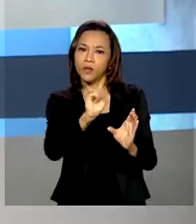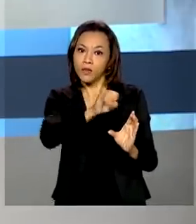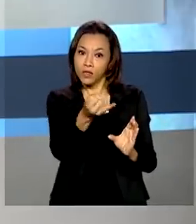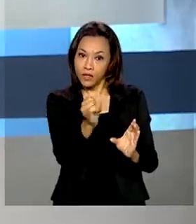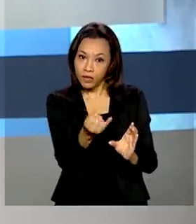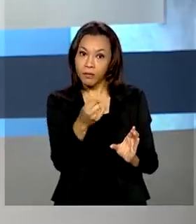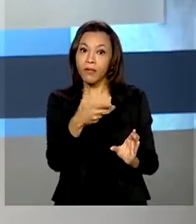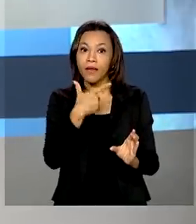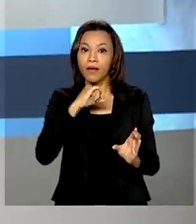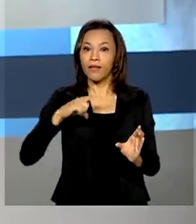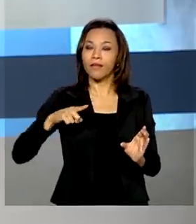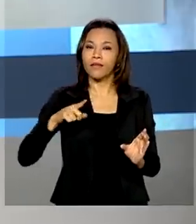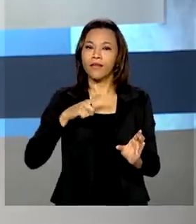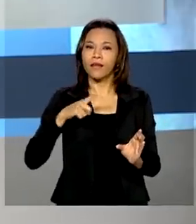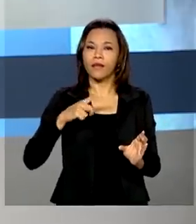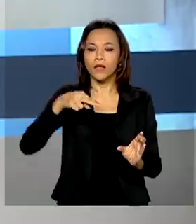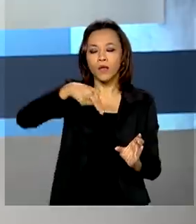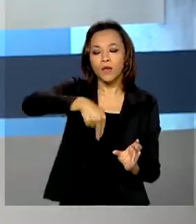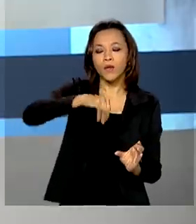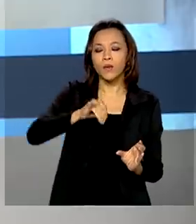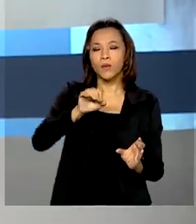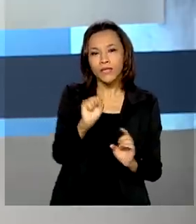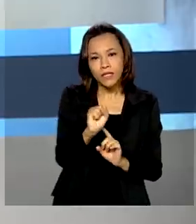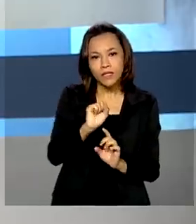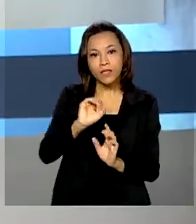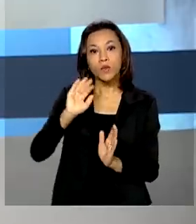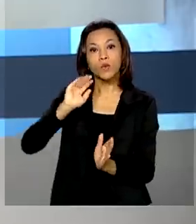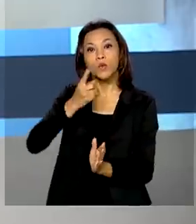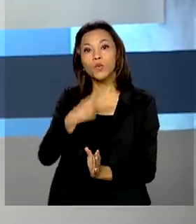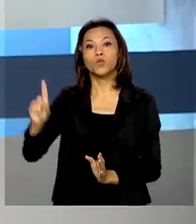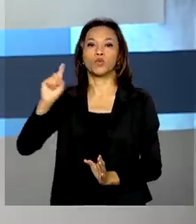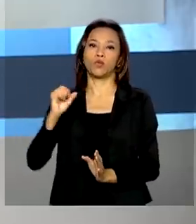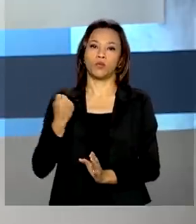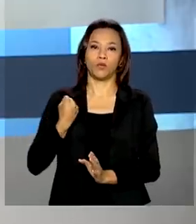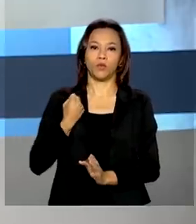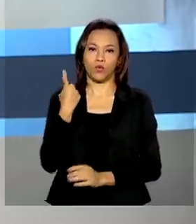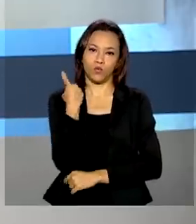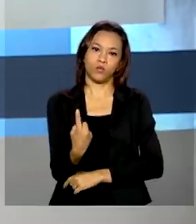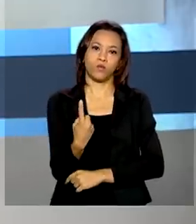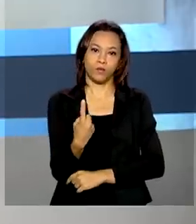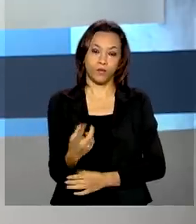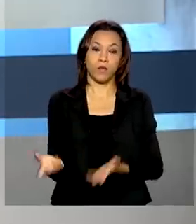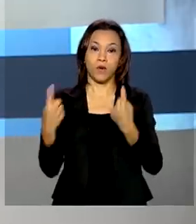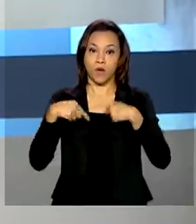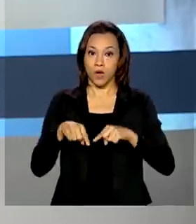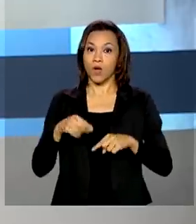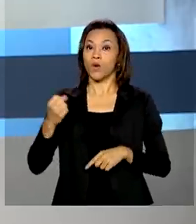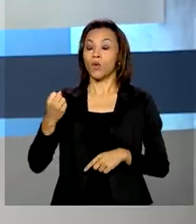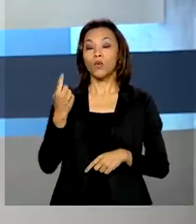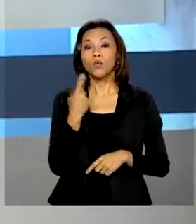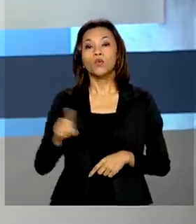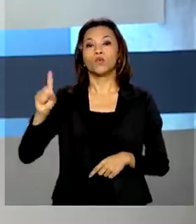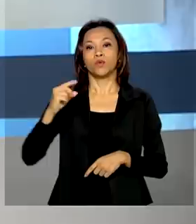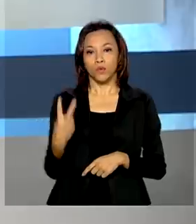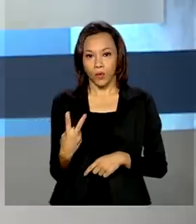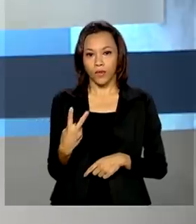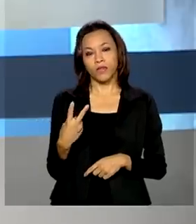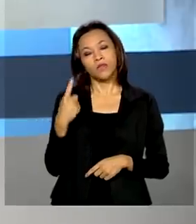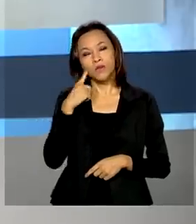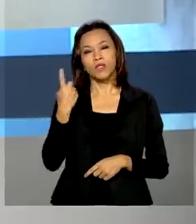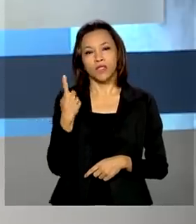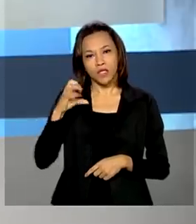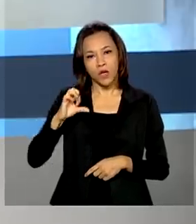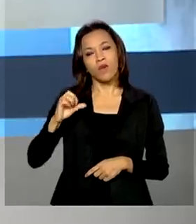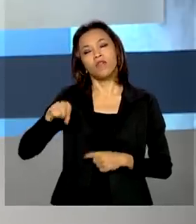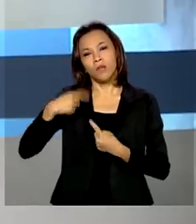quem tem o número de identificação social UNIS com final 1. Beneficiários com NIS final 2 recebem no dia 19 e assim